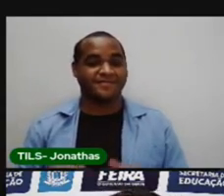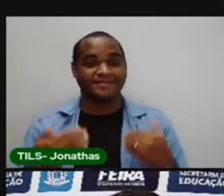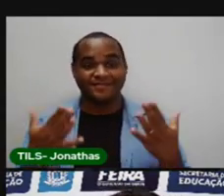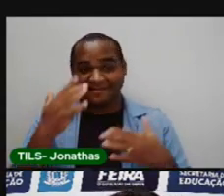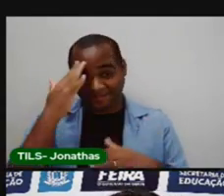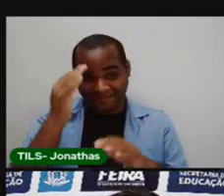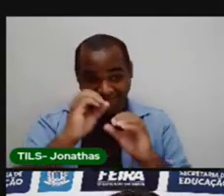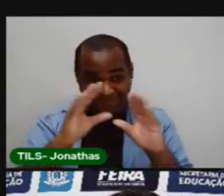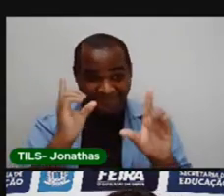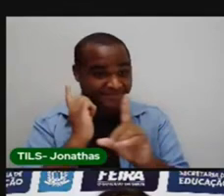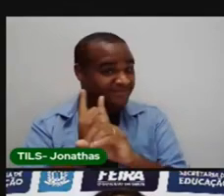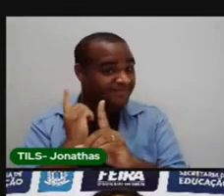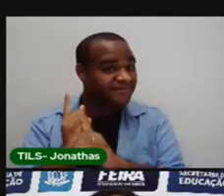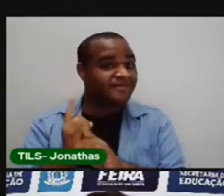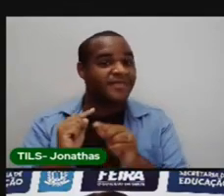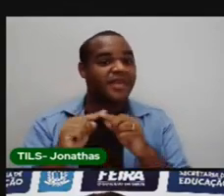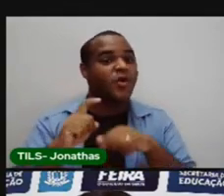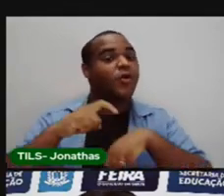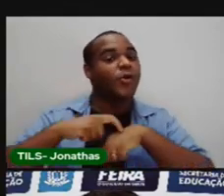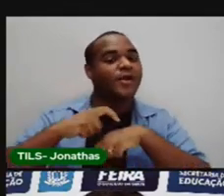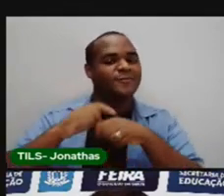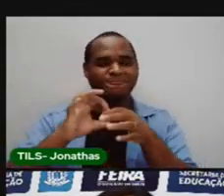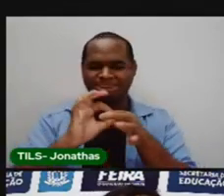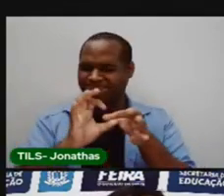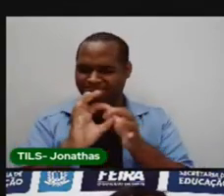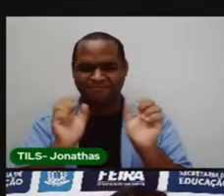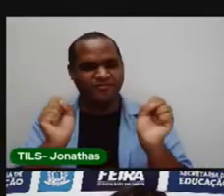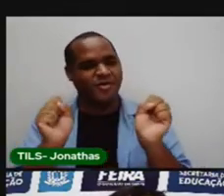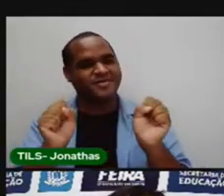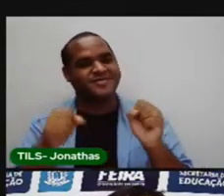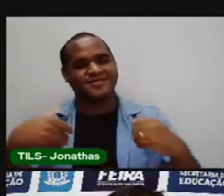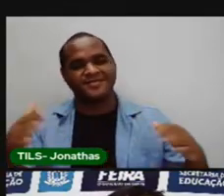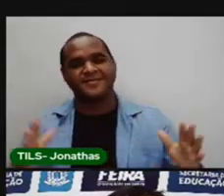Adivinharam? Mais um tempinho? Eu dou mais um tempinho.